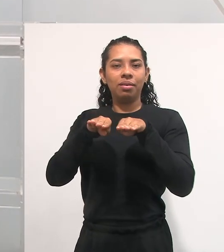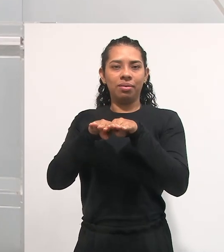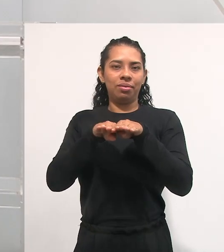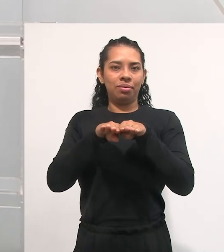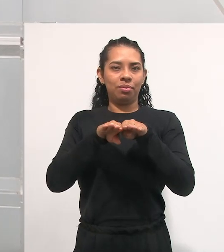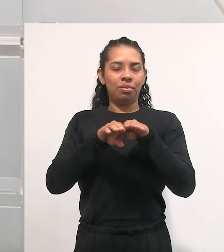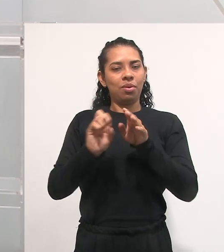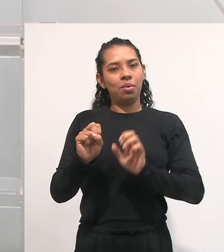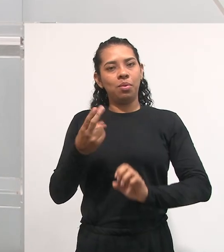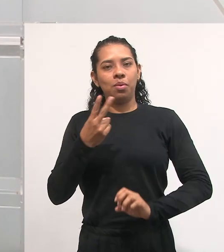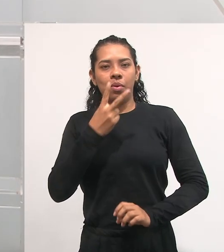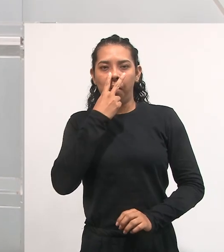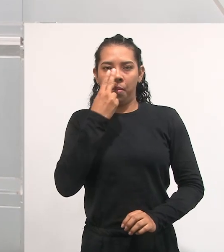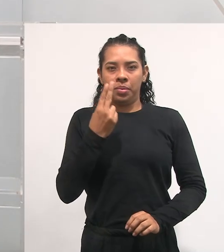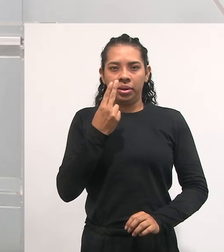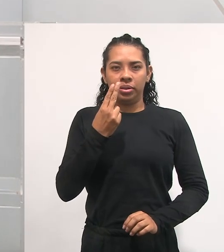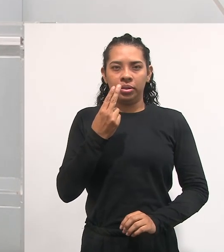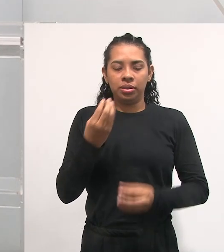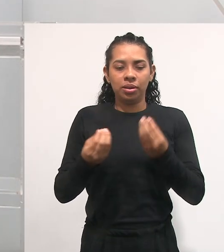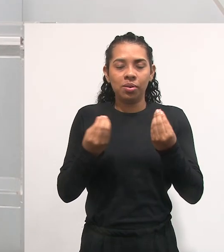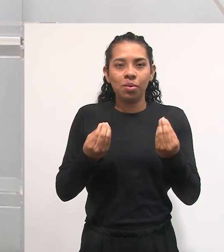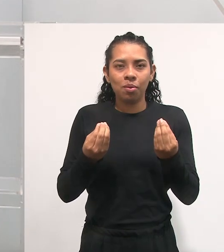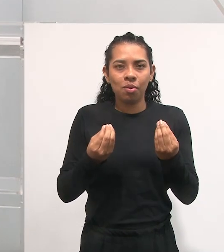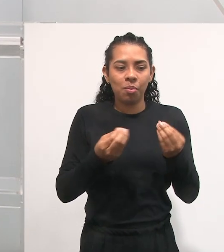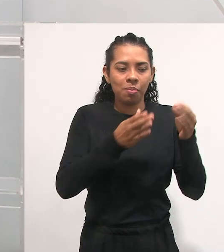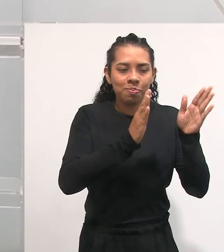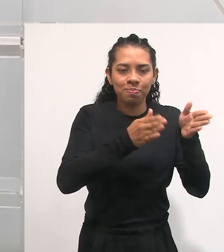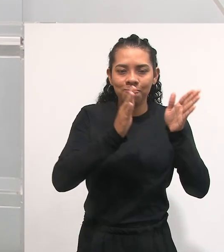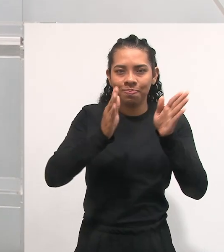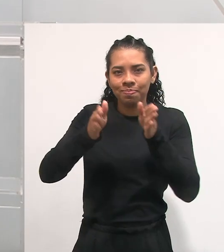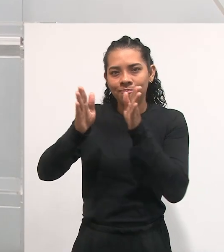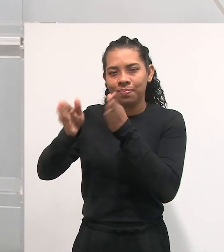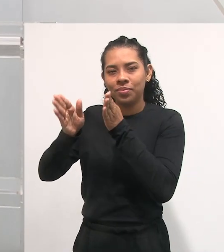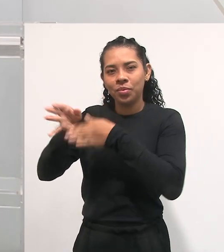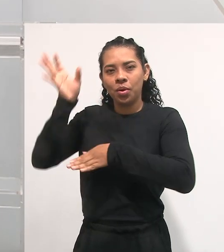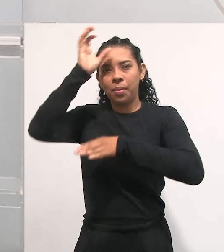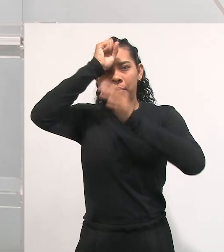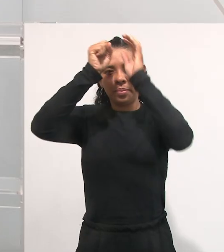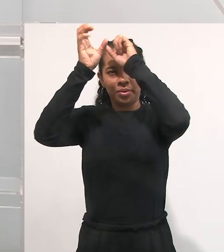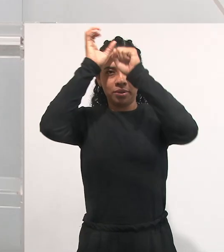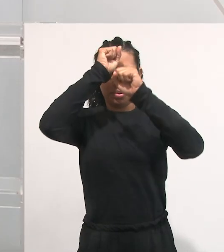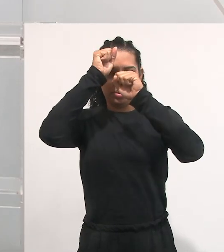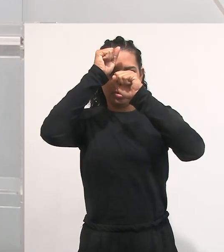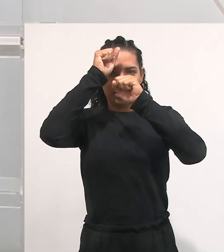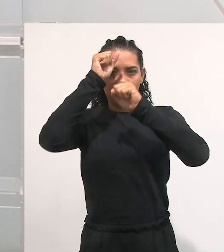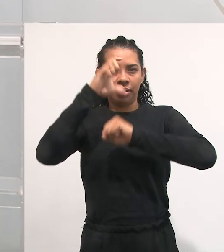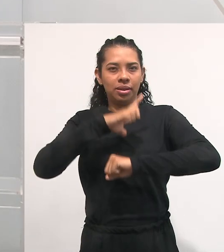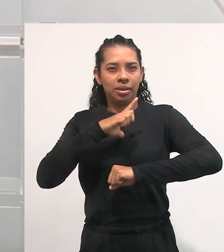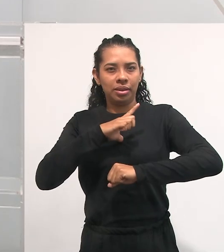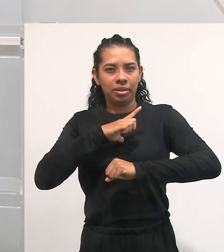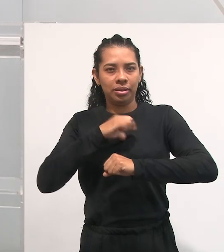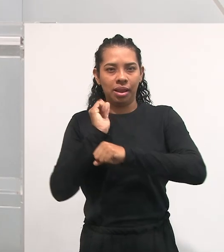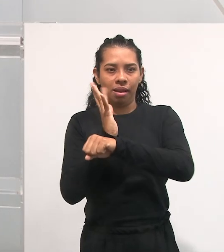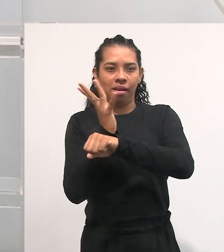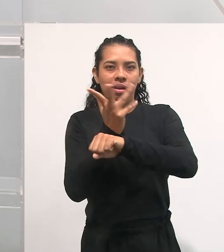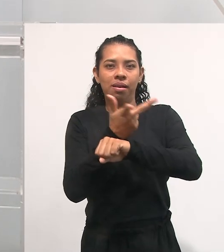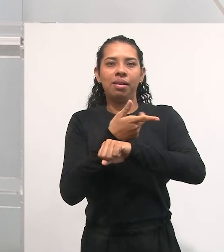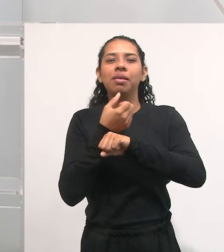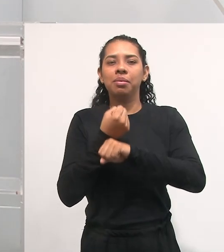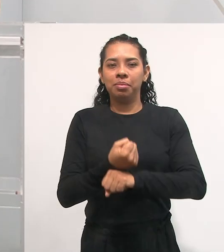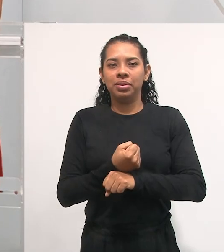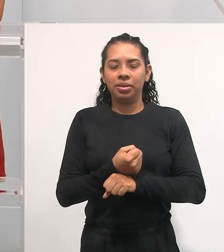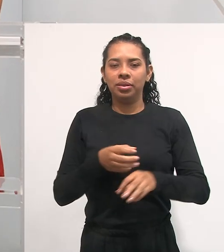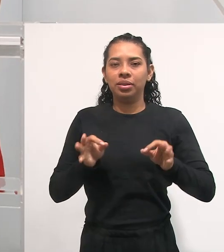conceitos, conteúdos, mas as condições de aprender, de desenvolver as suas competências e habilidades. E